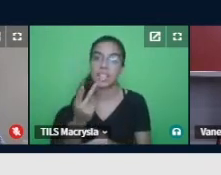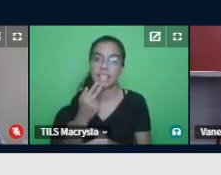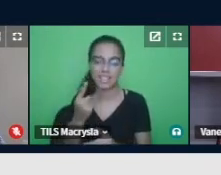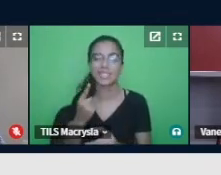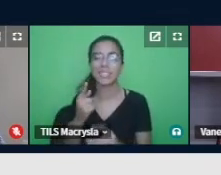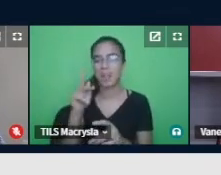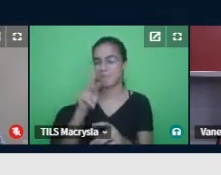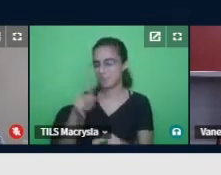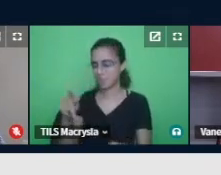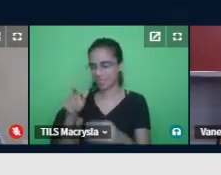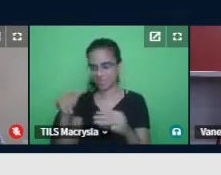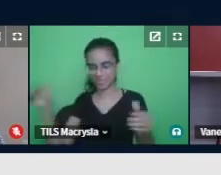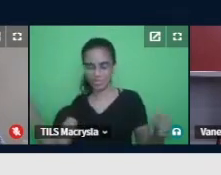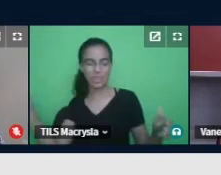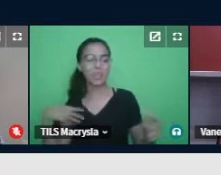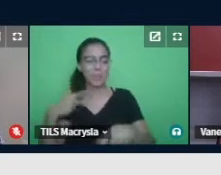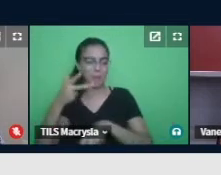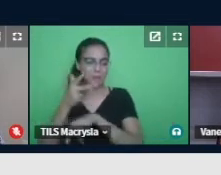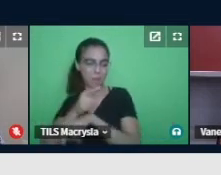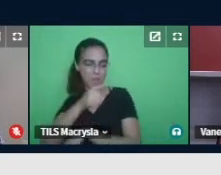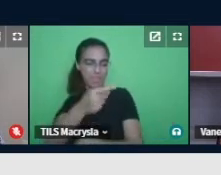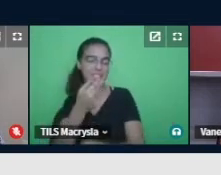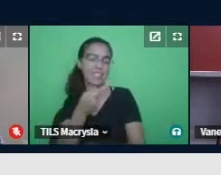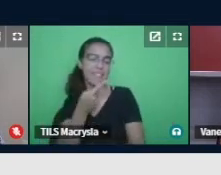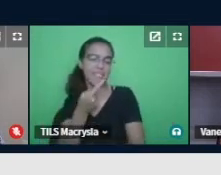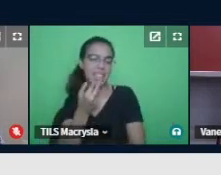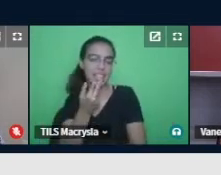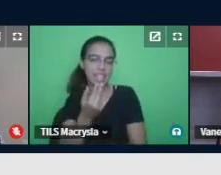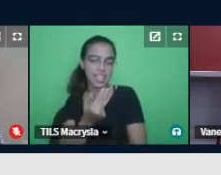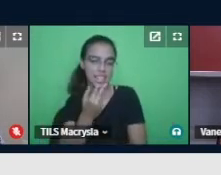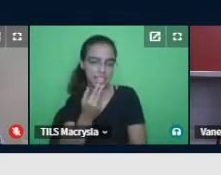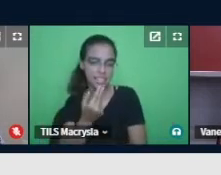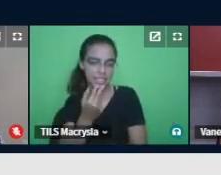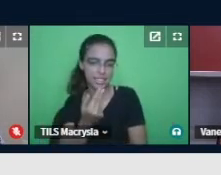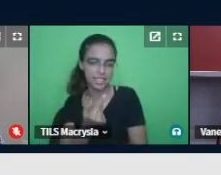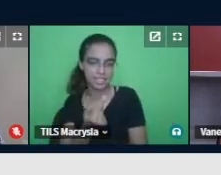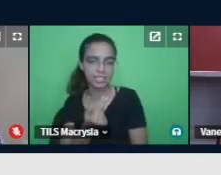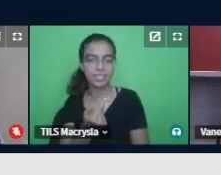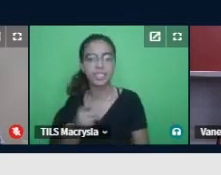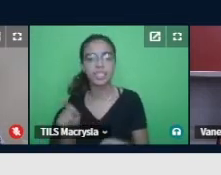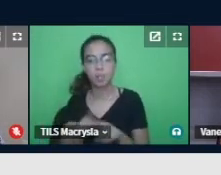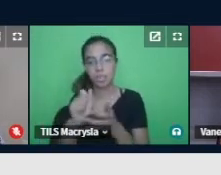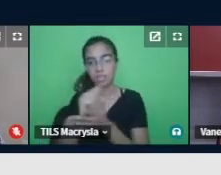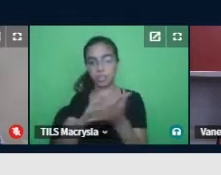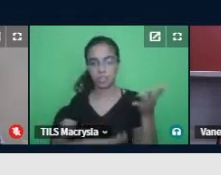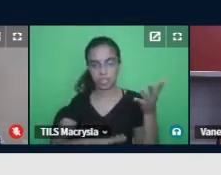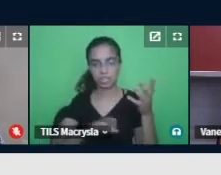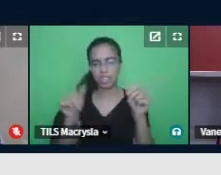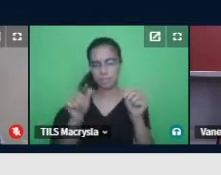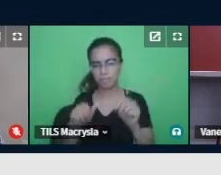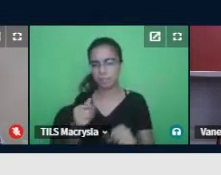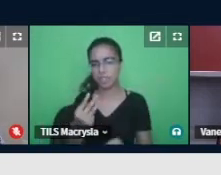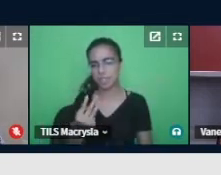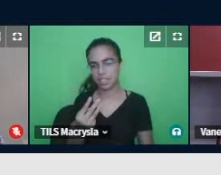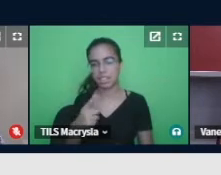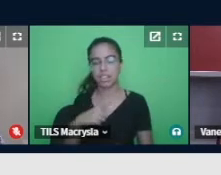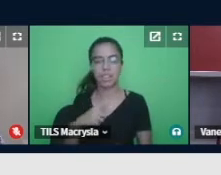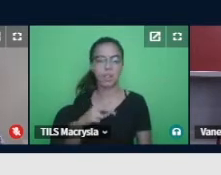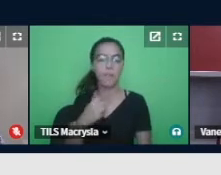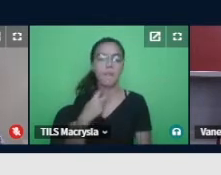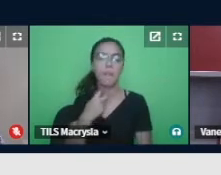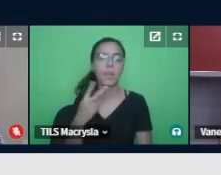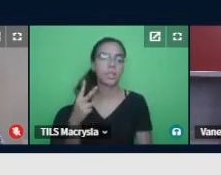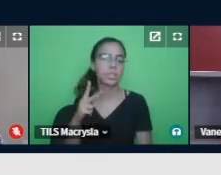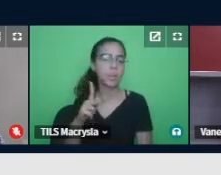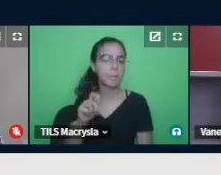falando. e aqui foi uma atividade em outra aula que eu ministrei sobre a voz passiva, então eu queria